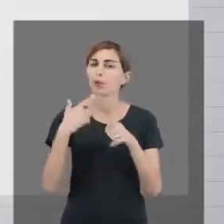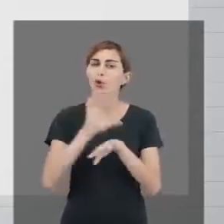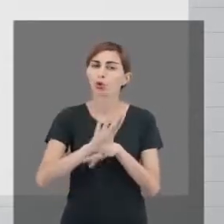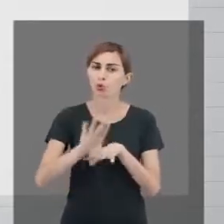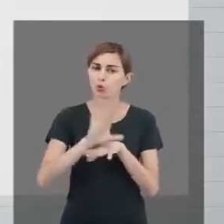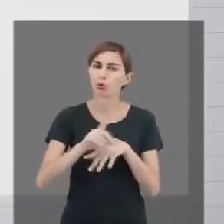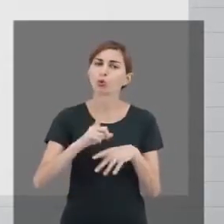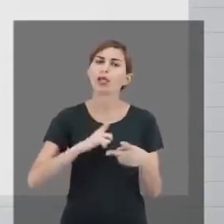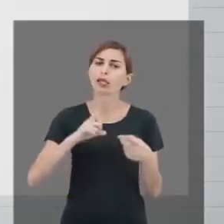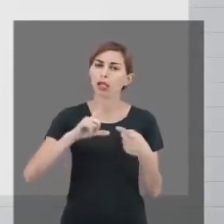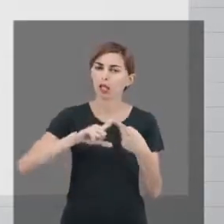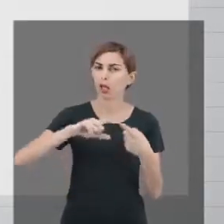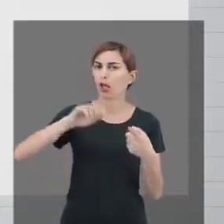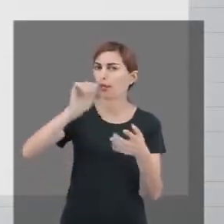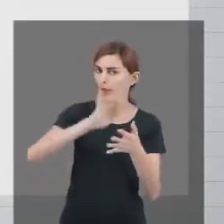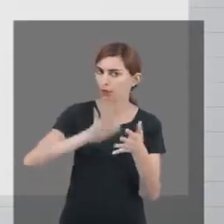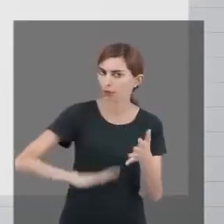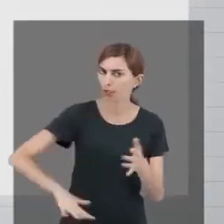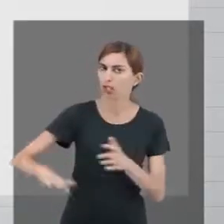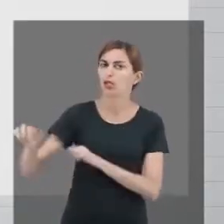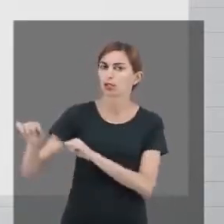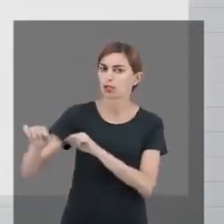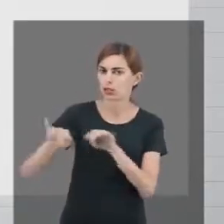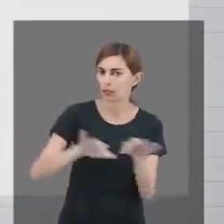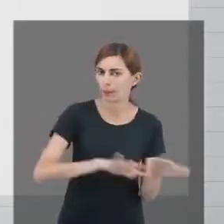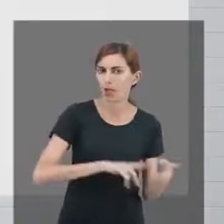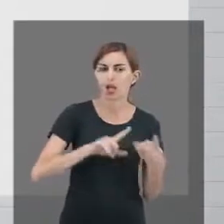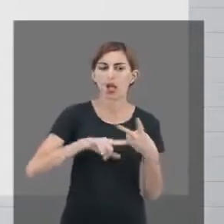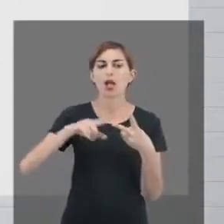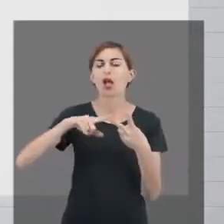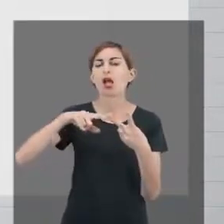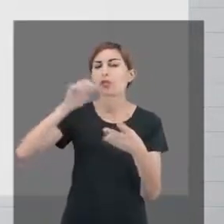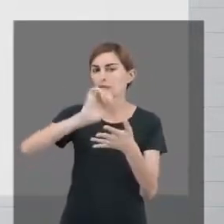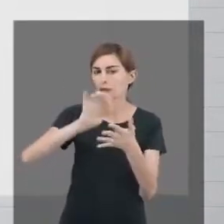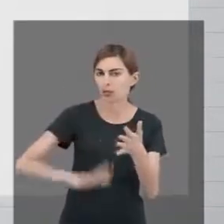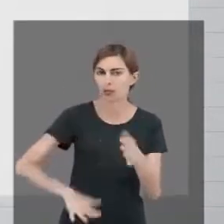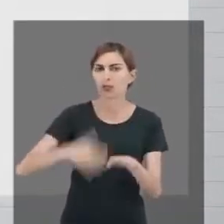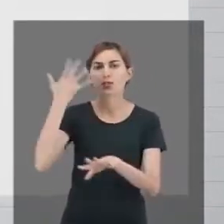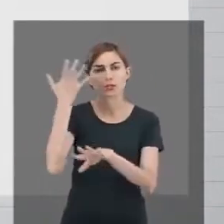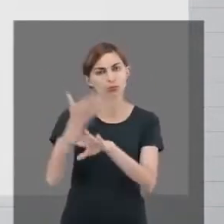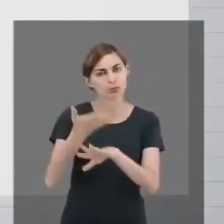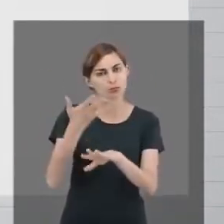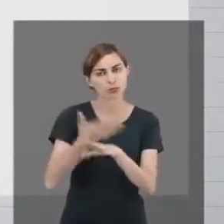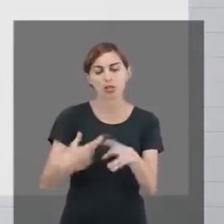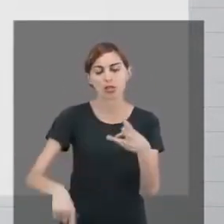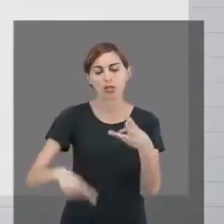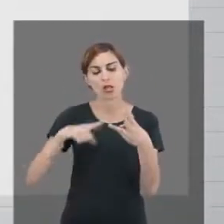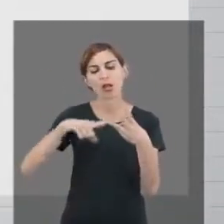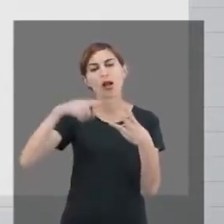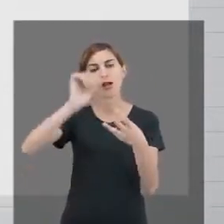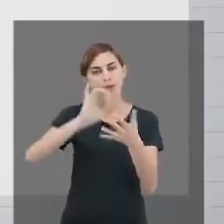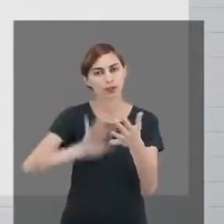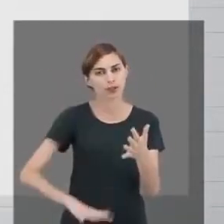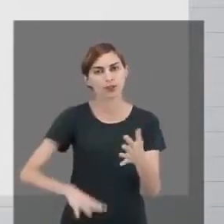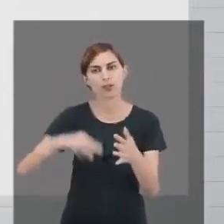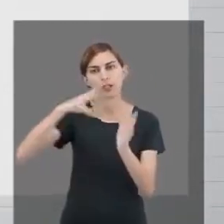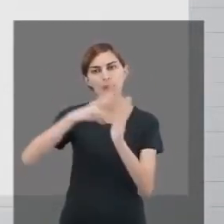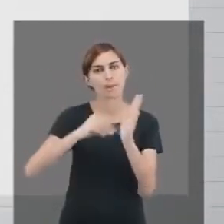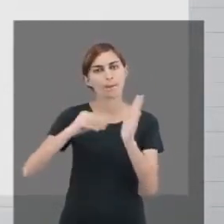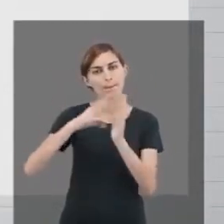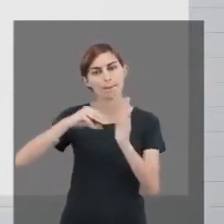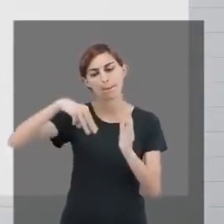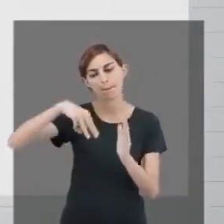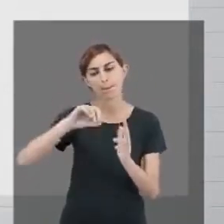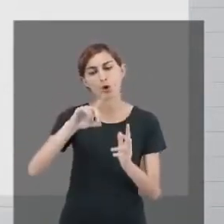têm atividades semanais, atividades por disciplina e atividades por módulos, como a gente vai falar um pouquinho mais na